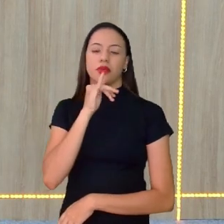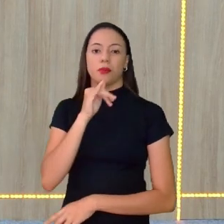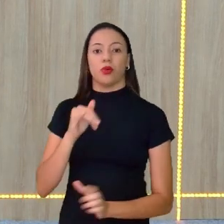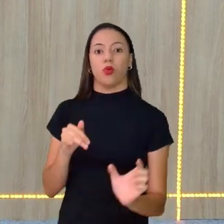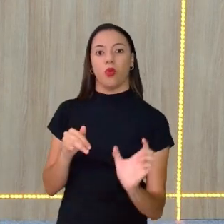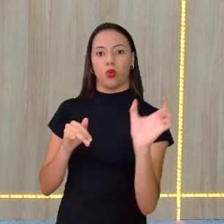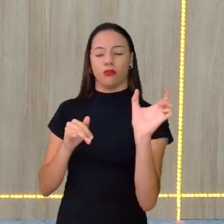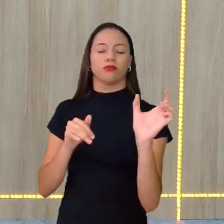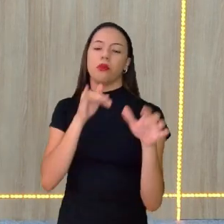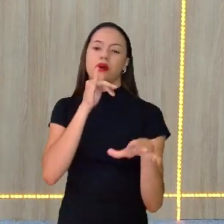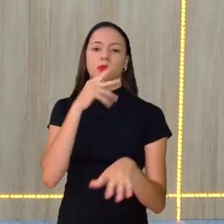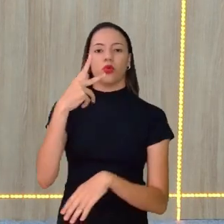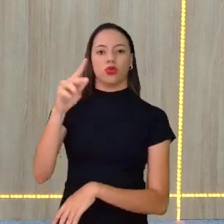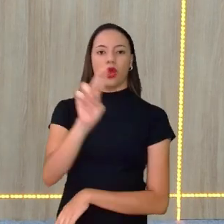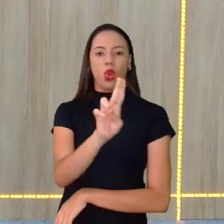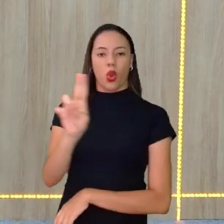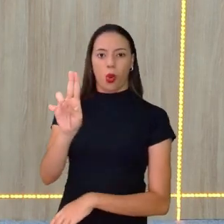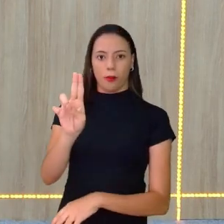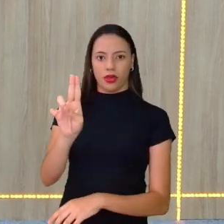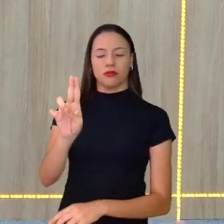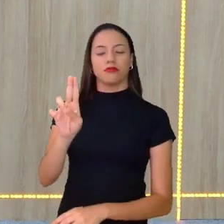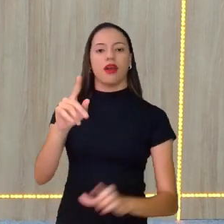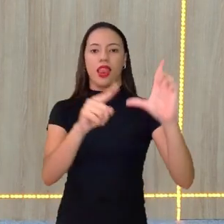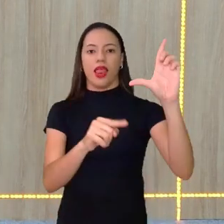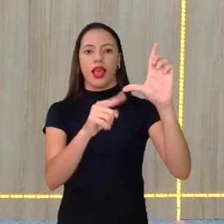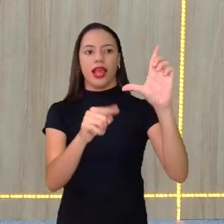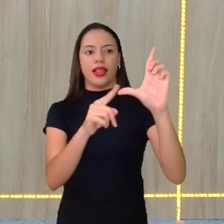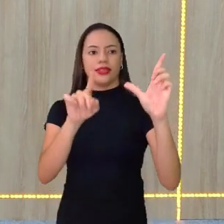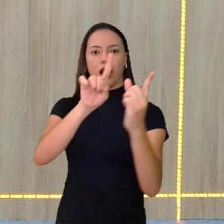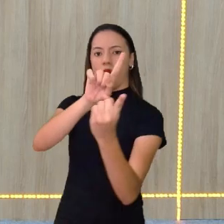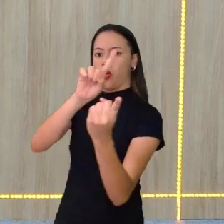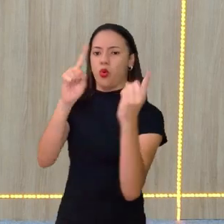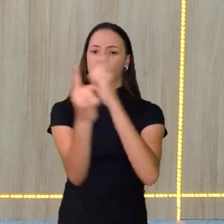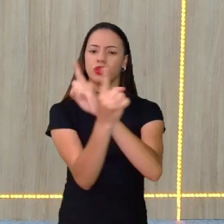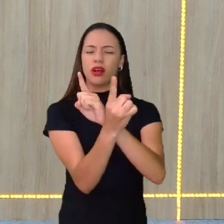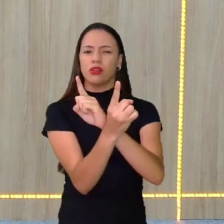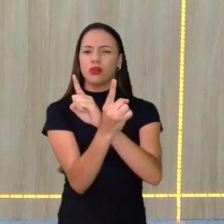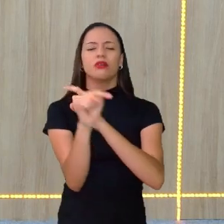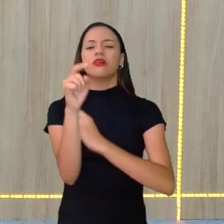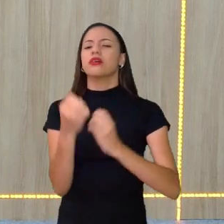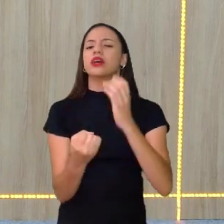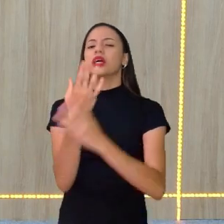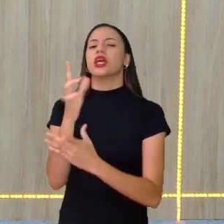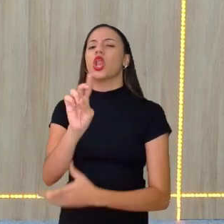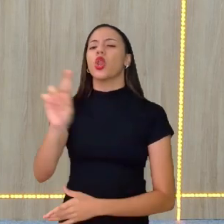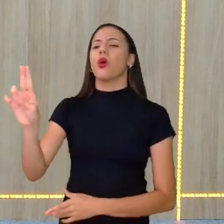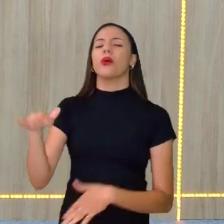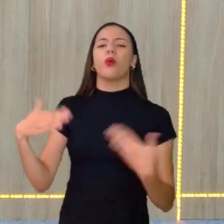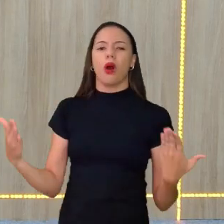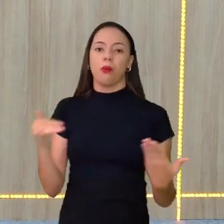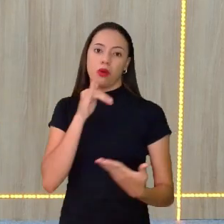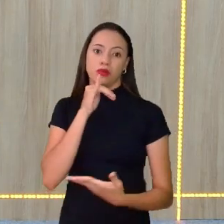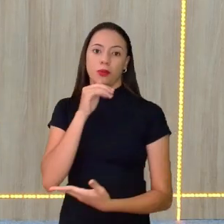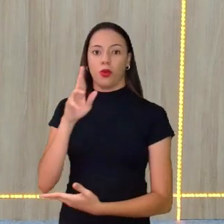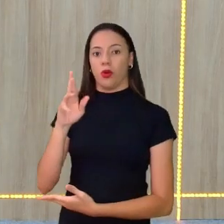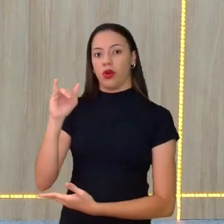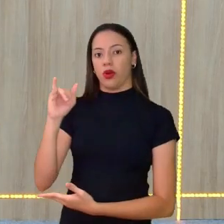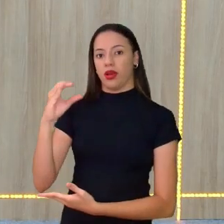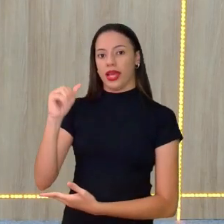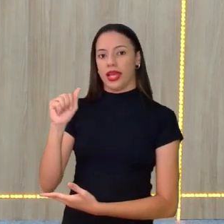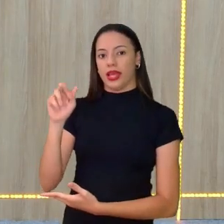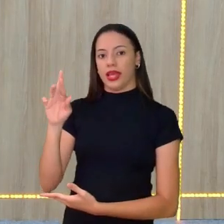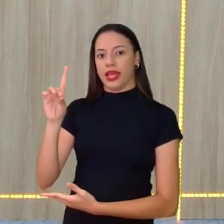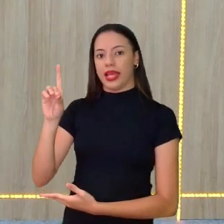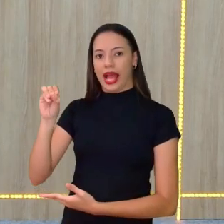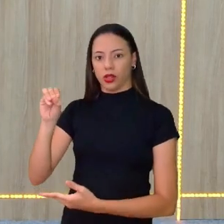seja, o seu nome, e inverte essa letrinha, que nome dá? Que nome curioso será isso? Por exemplo, Ricardo, ao contrário,